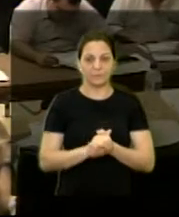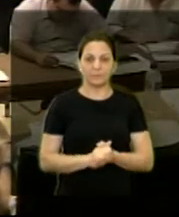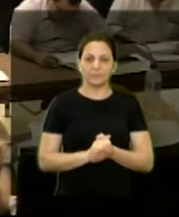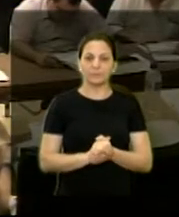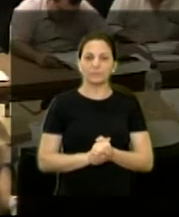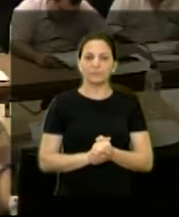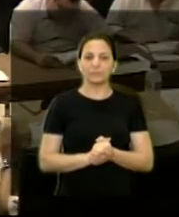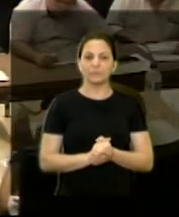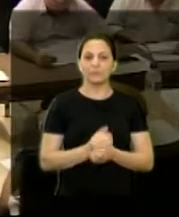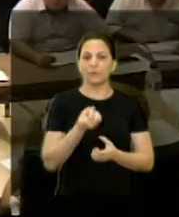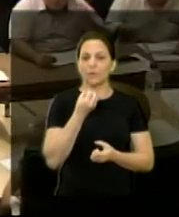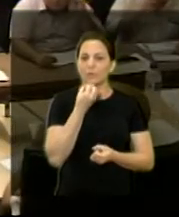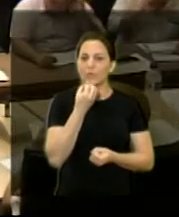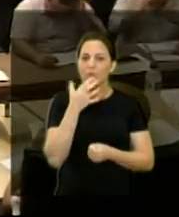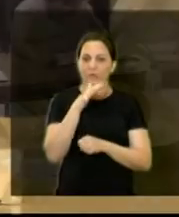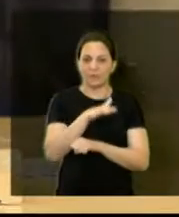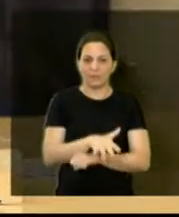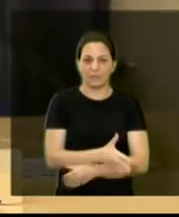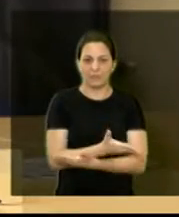Boa tarde.